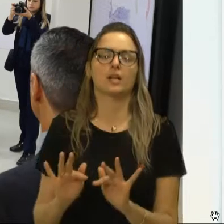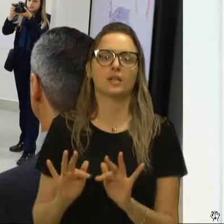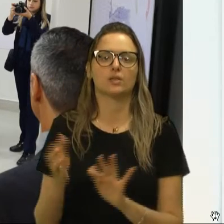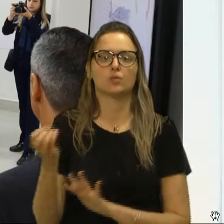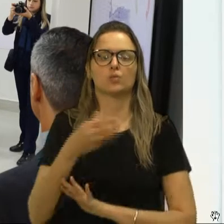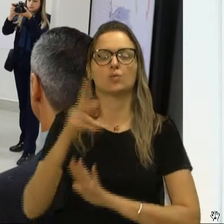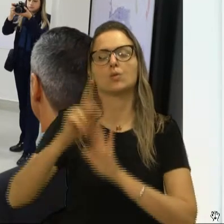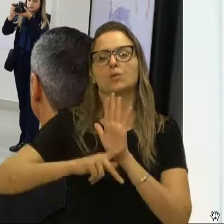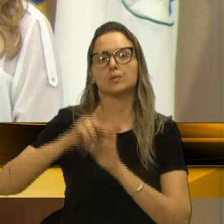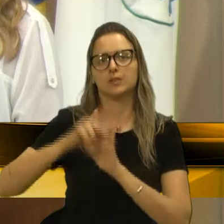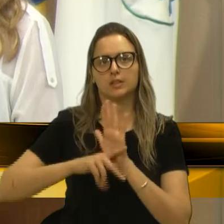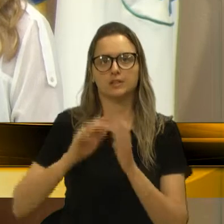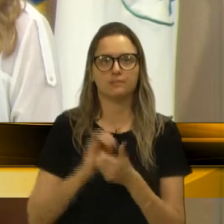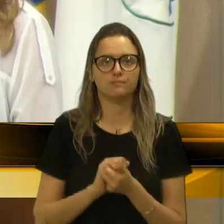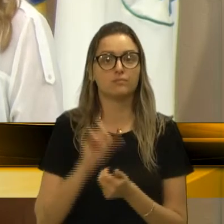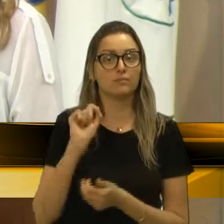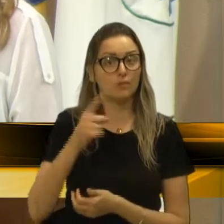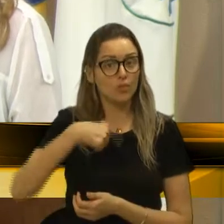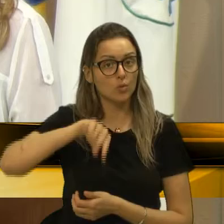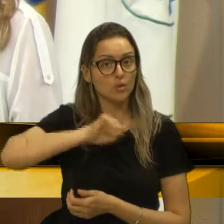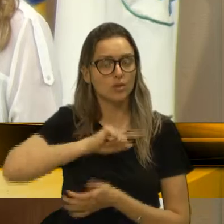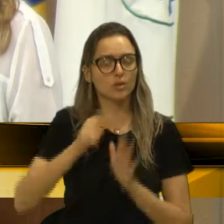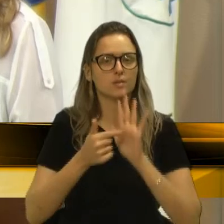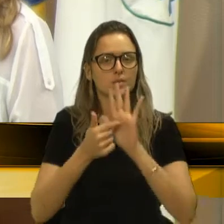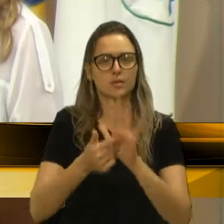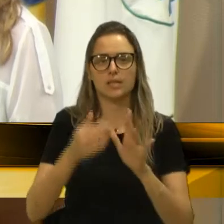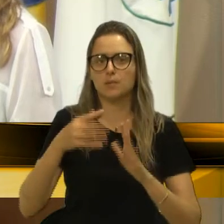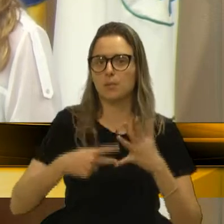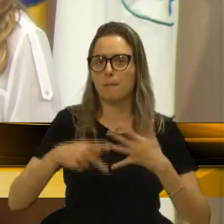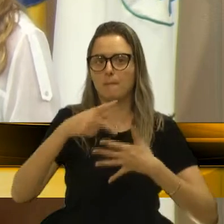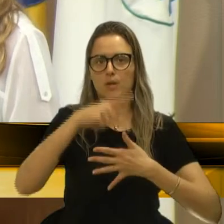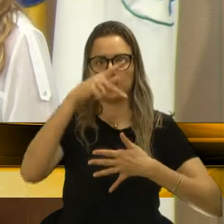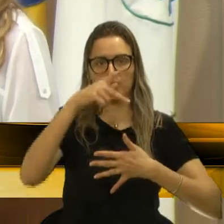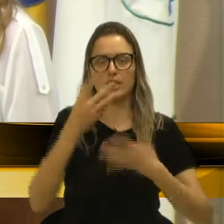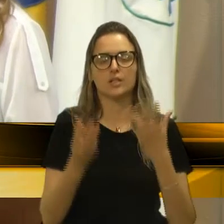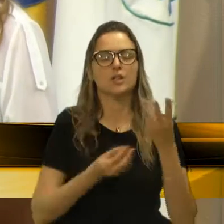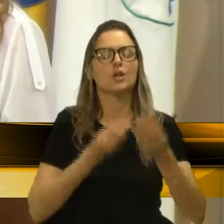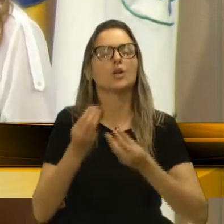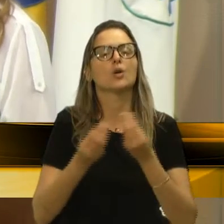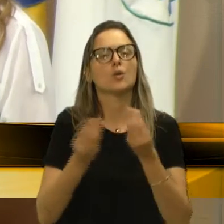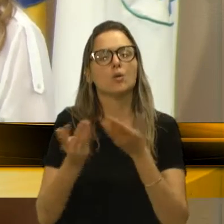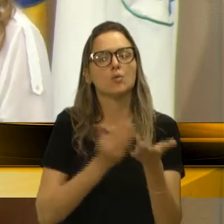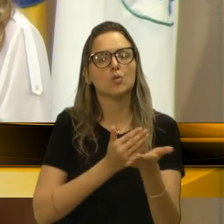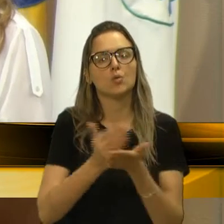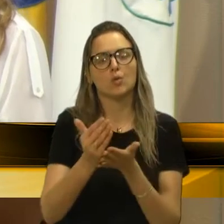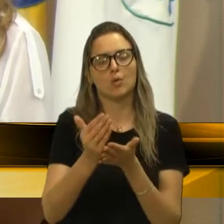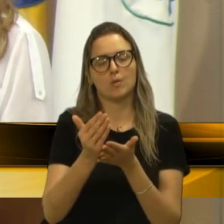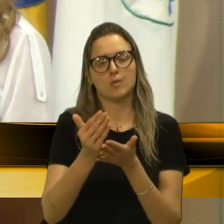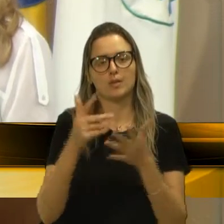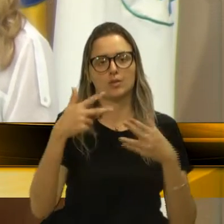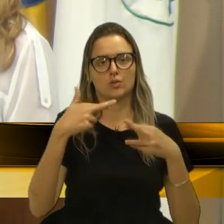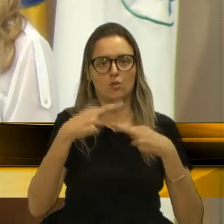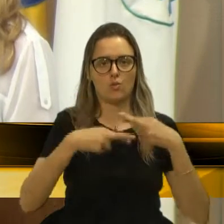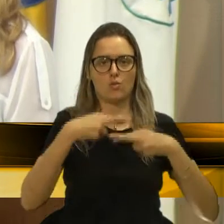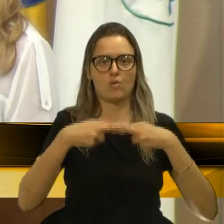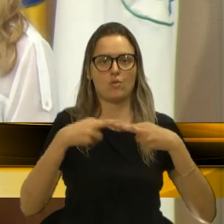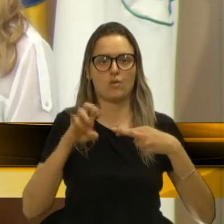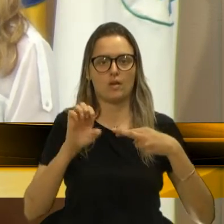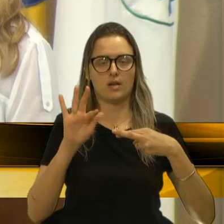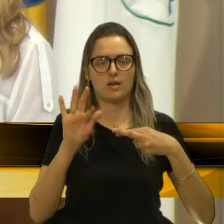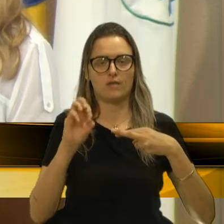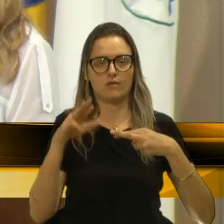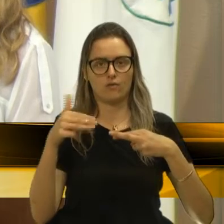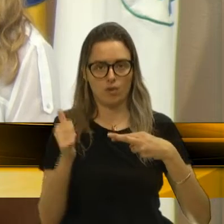projeto. E o que a gente destaca, gente? Como que se viabilizou essa reforma? Foram cerca de 70... O